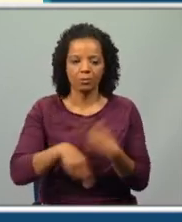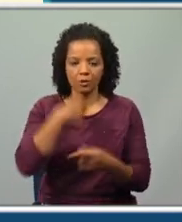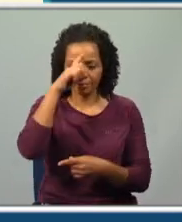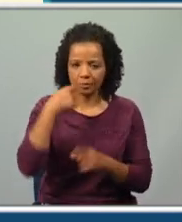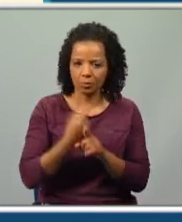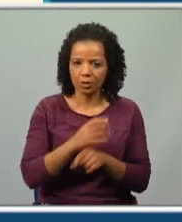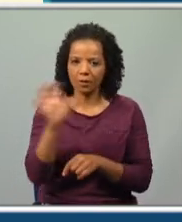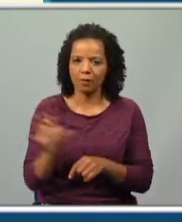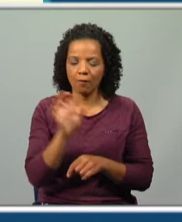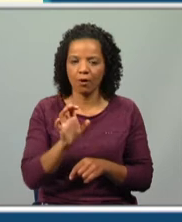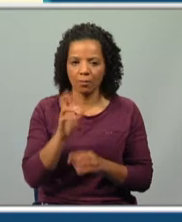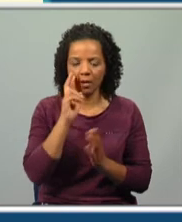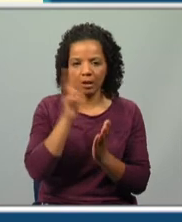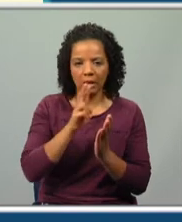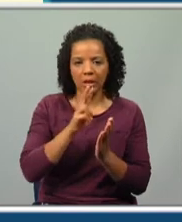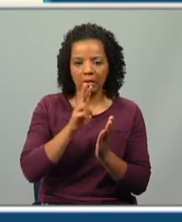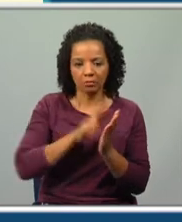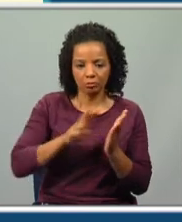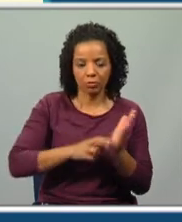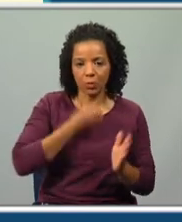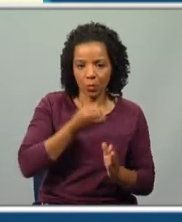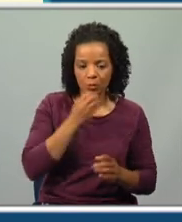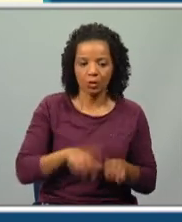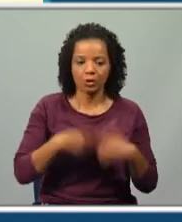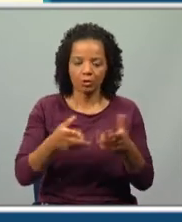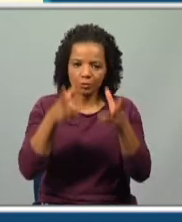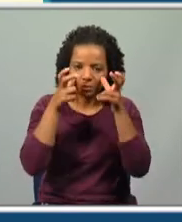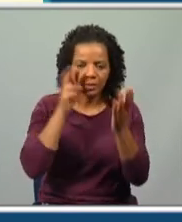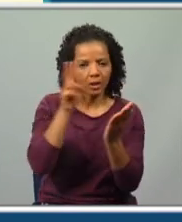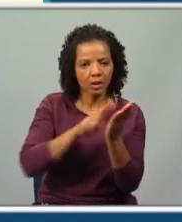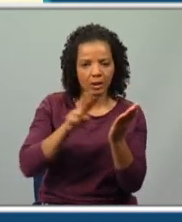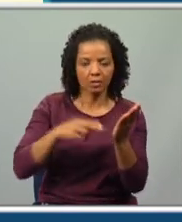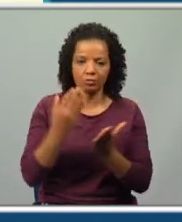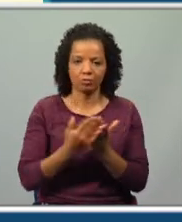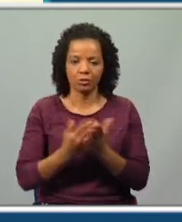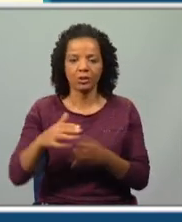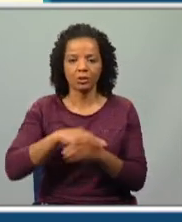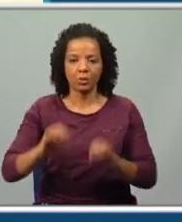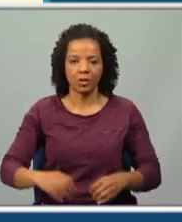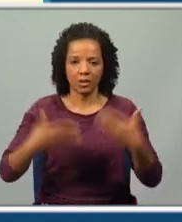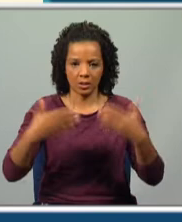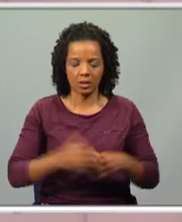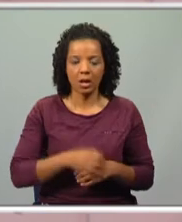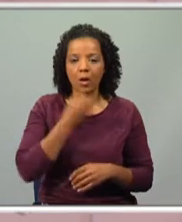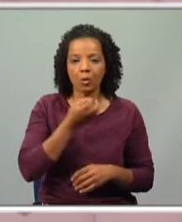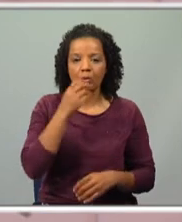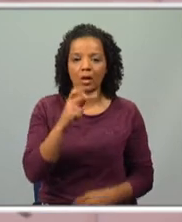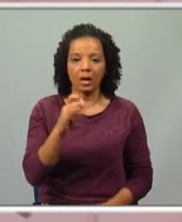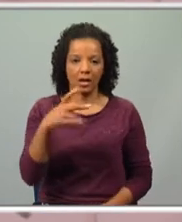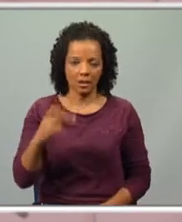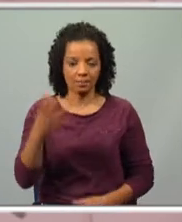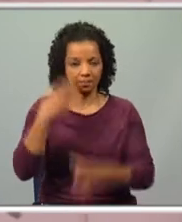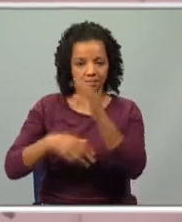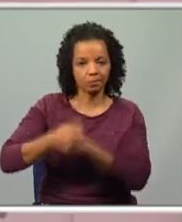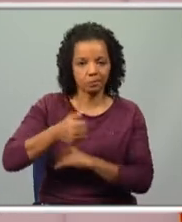literário que é o conto e, por fim, ouvir, ler e analisar a situação inicial do conto a aia. As